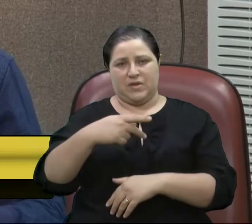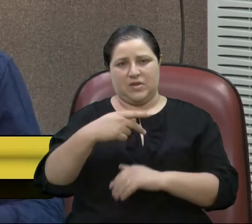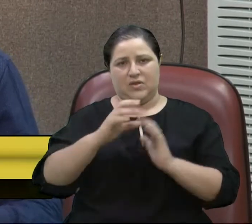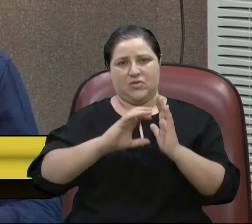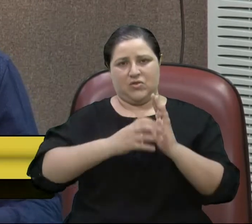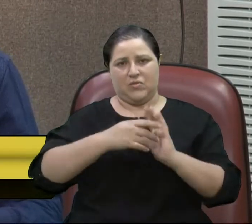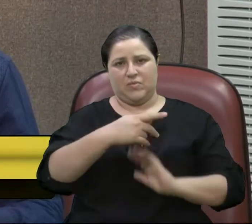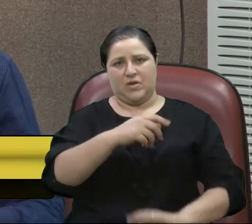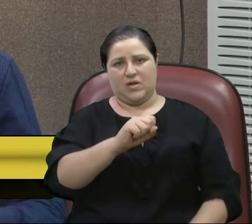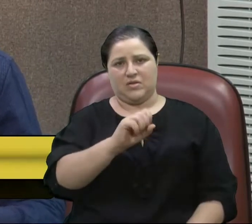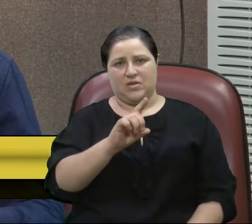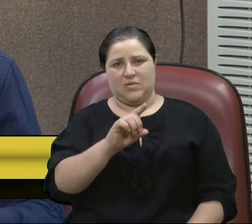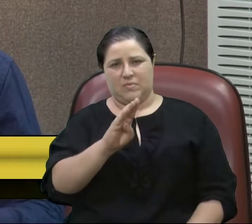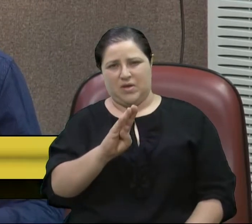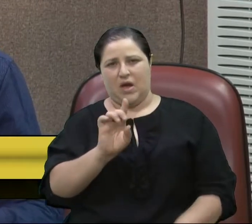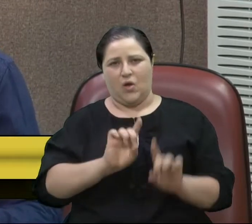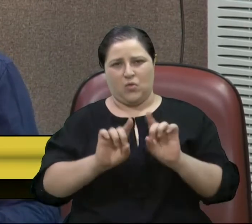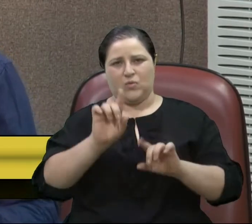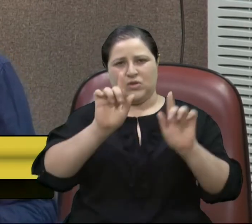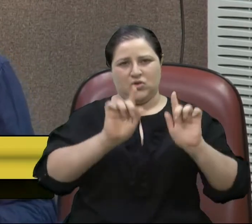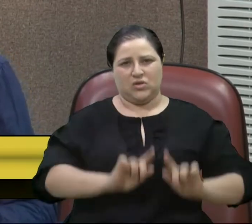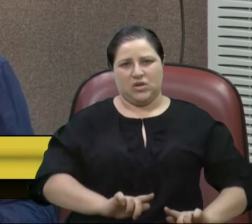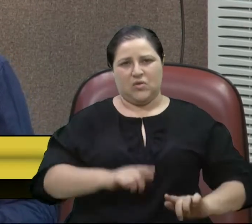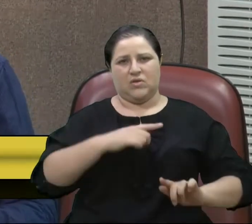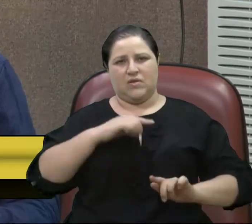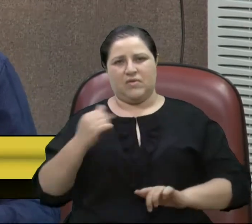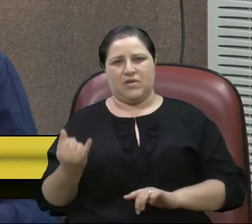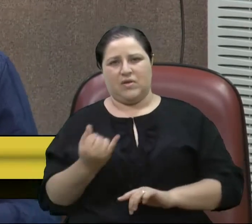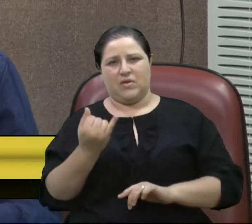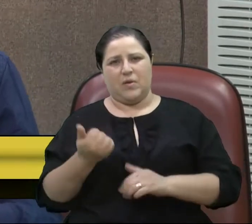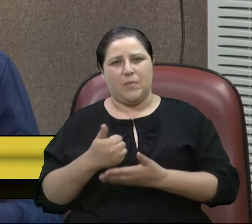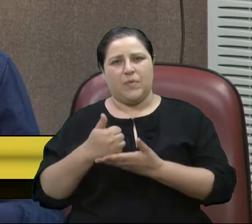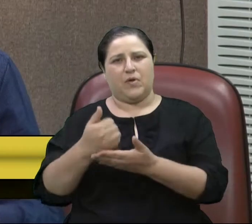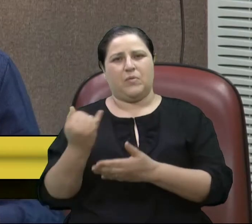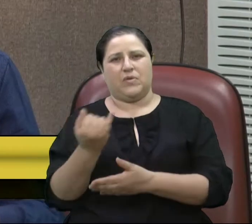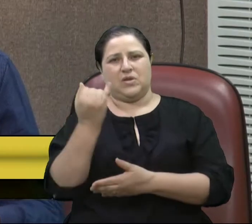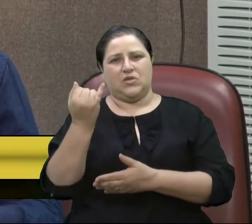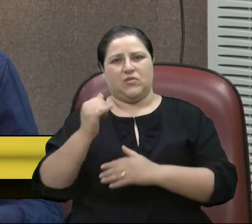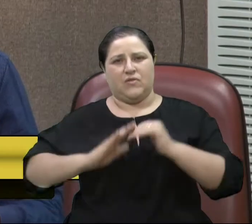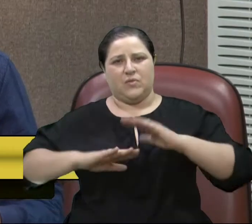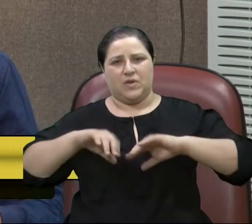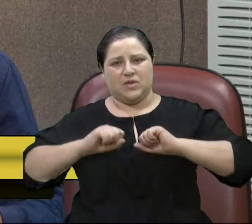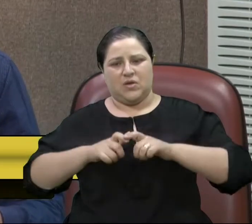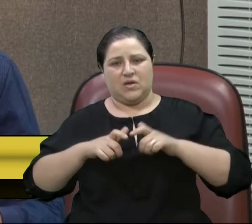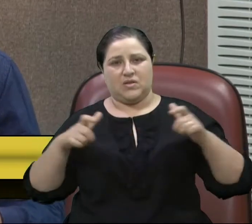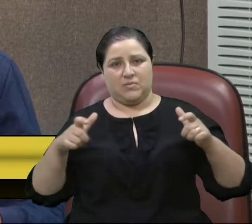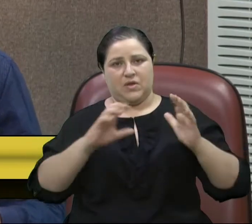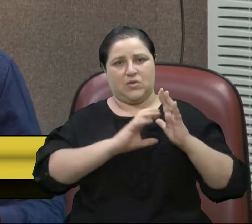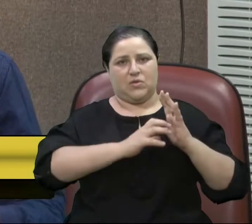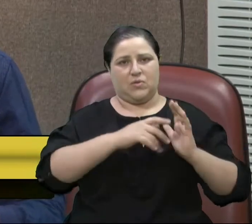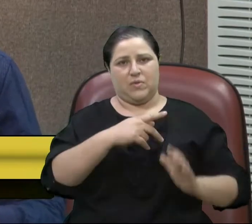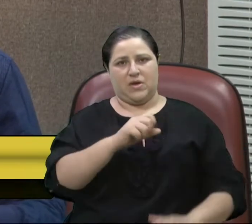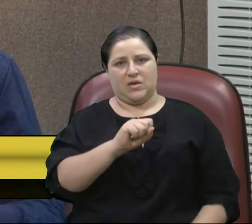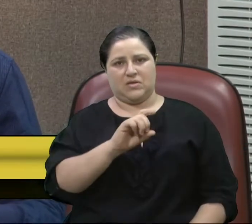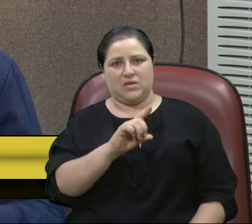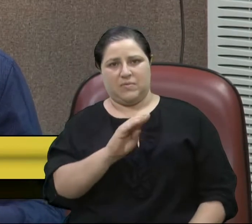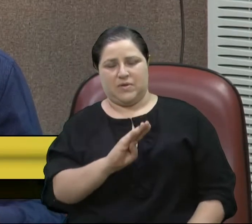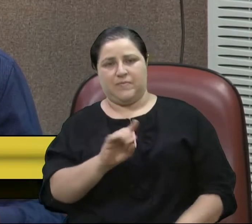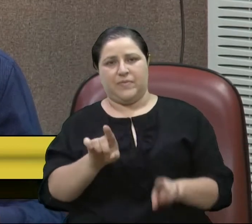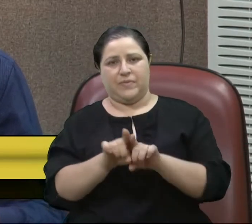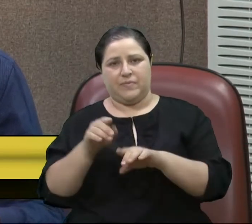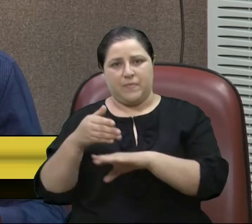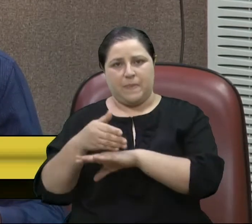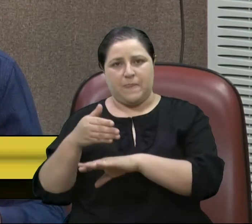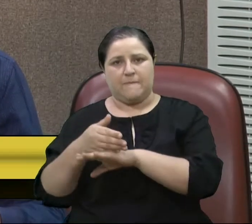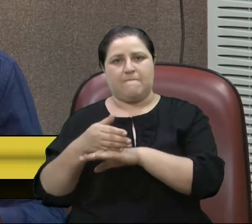algumas gestões, tendo contribuição relevante na sua formação e crescimento. Integrou a administração